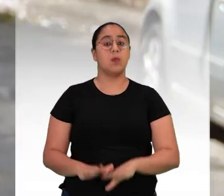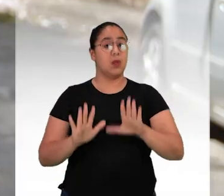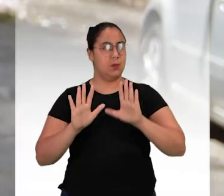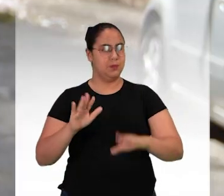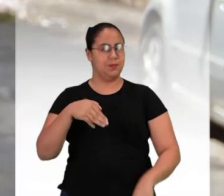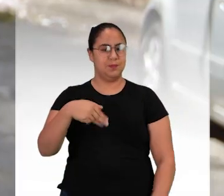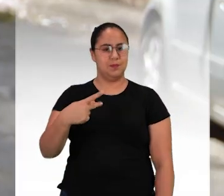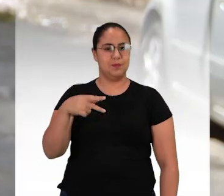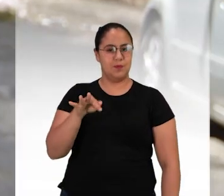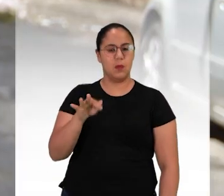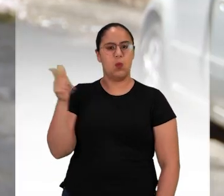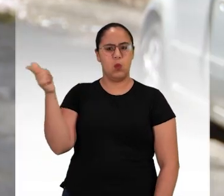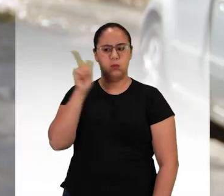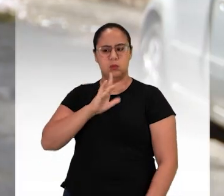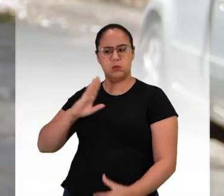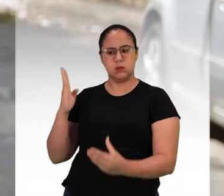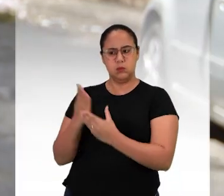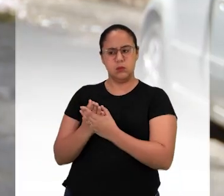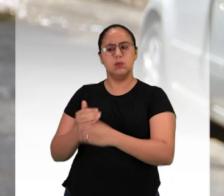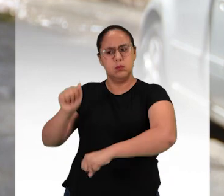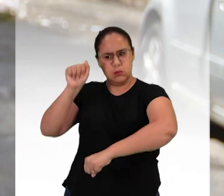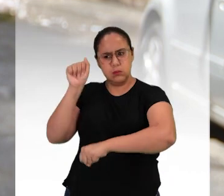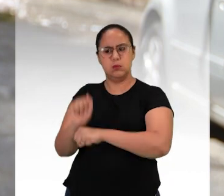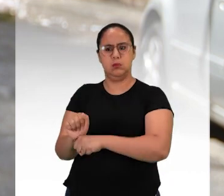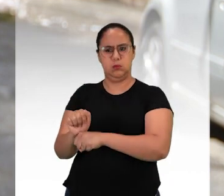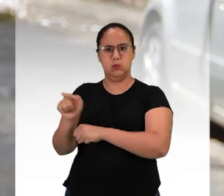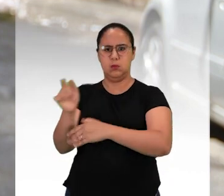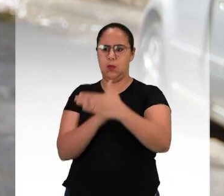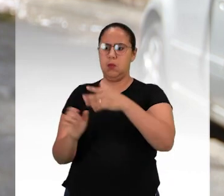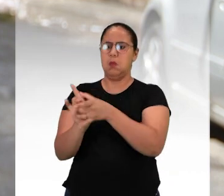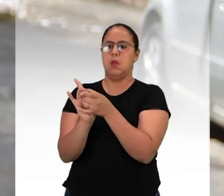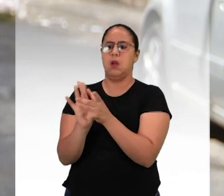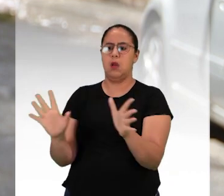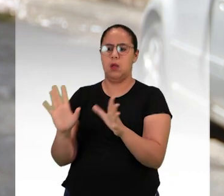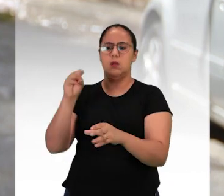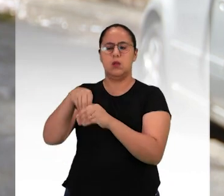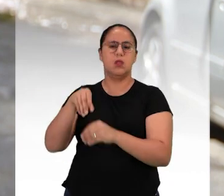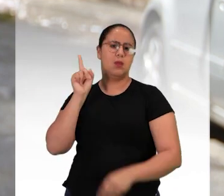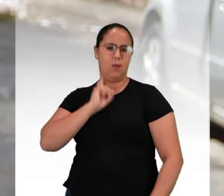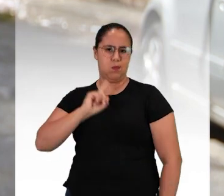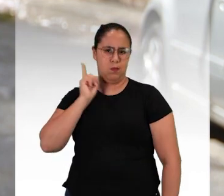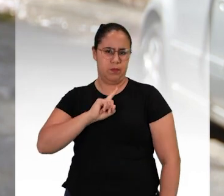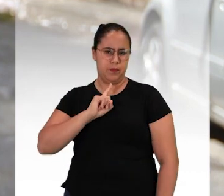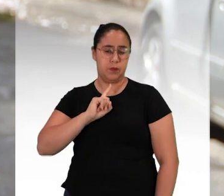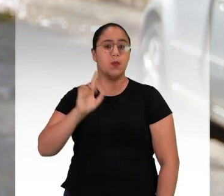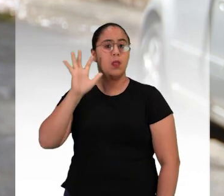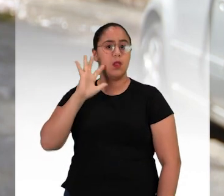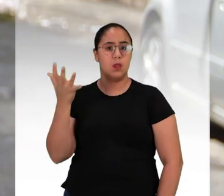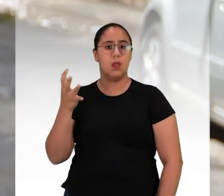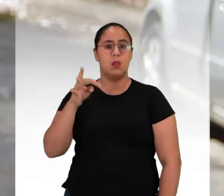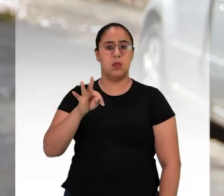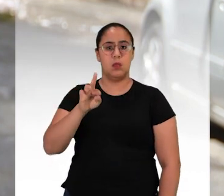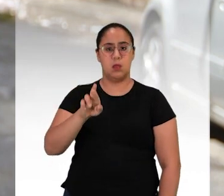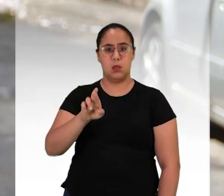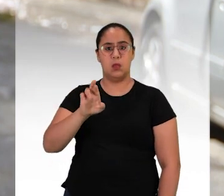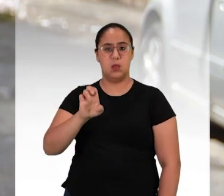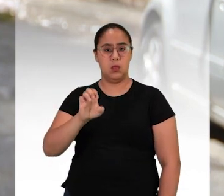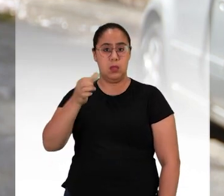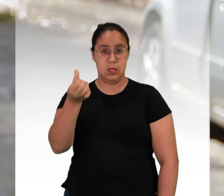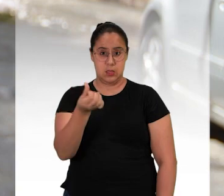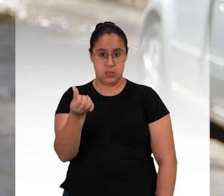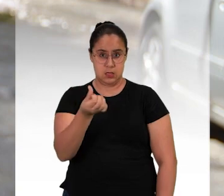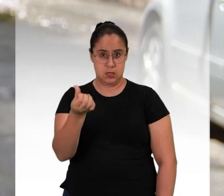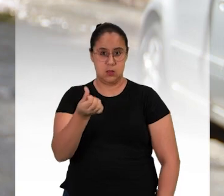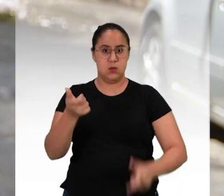conseguiu uma importante decisão judicial suspendendo o licenciamento do governo de Minas Gerais. A decisão do Tribunal Regional